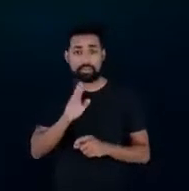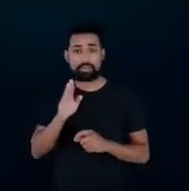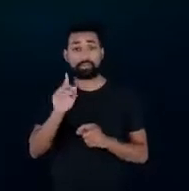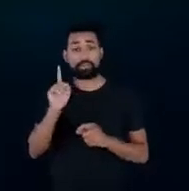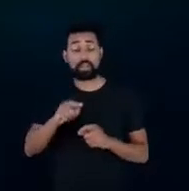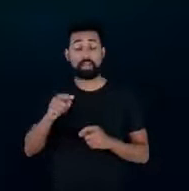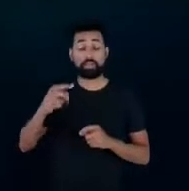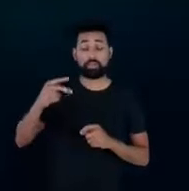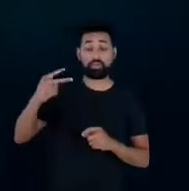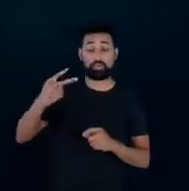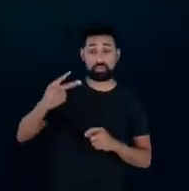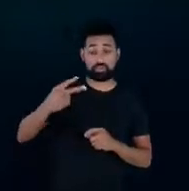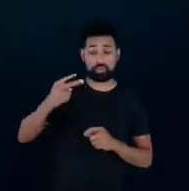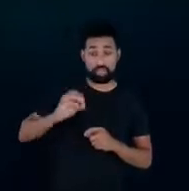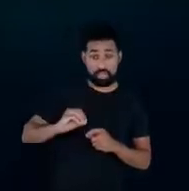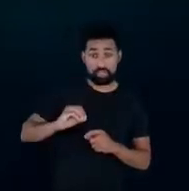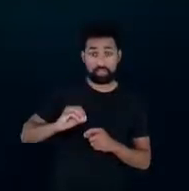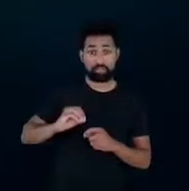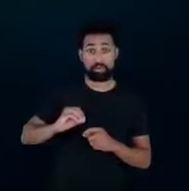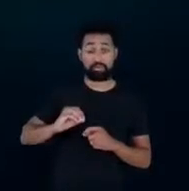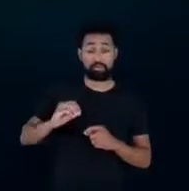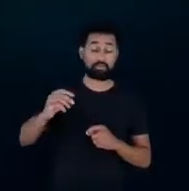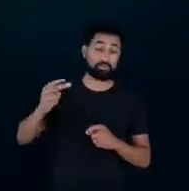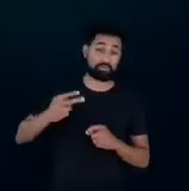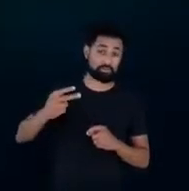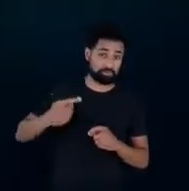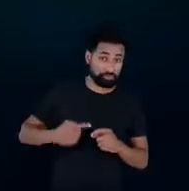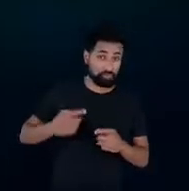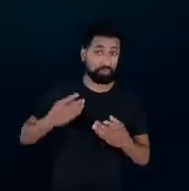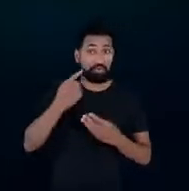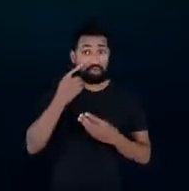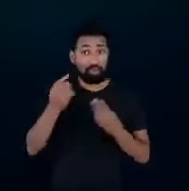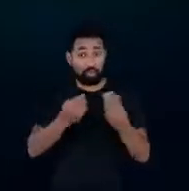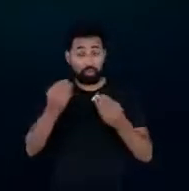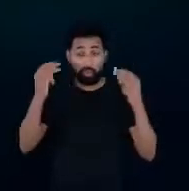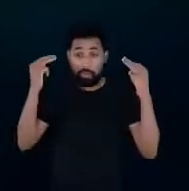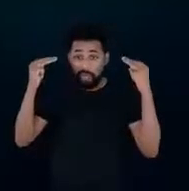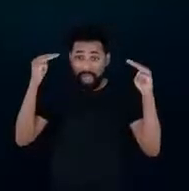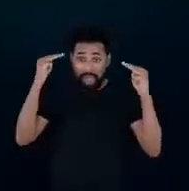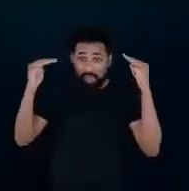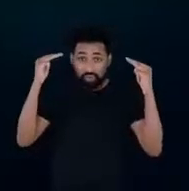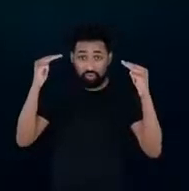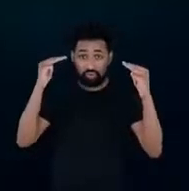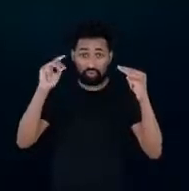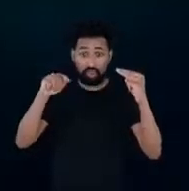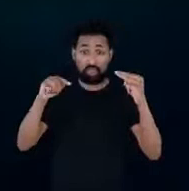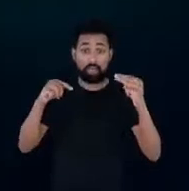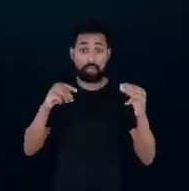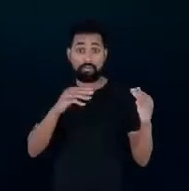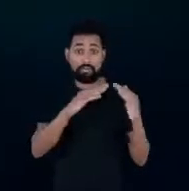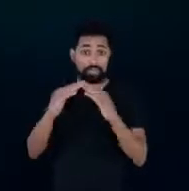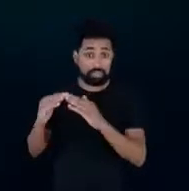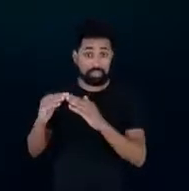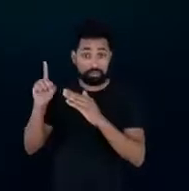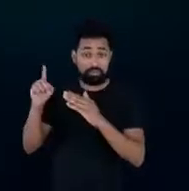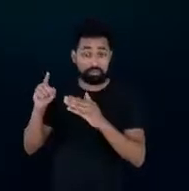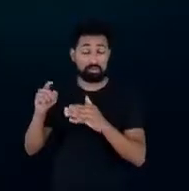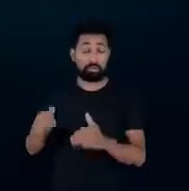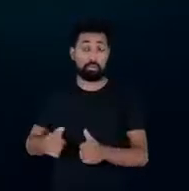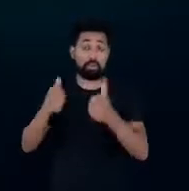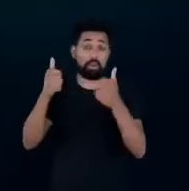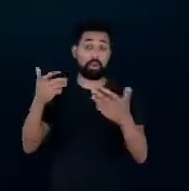20ª ou seja a gente evoluiu um pouco mas por exemplo o México que é o nosso vizinho ele melhorou saindo da 19ª para a